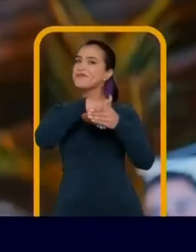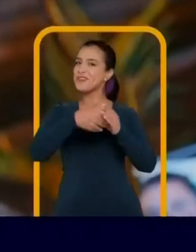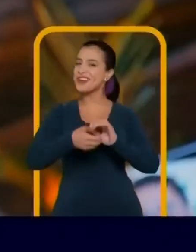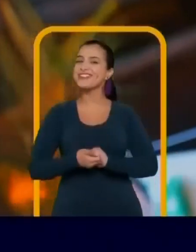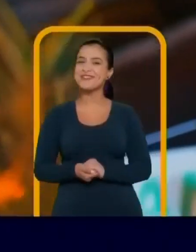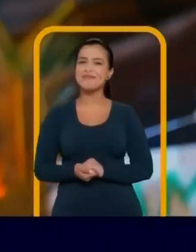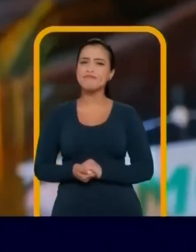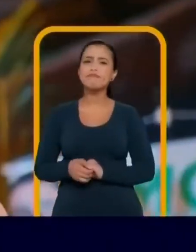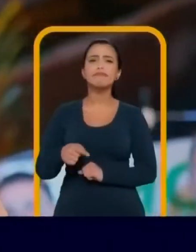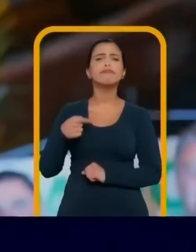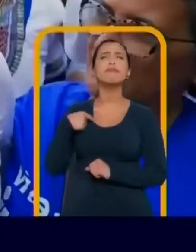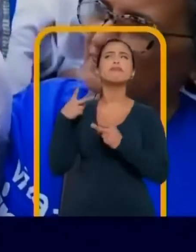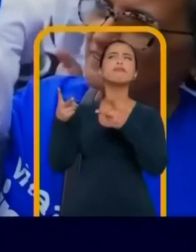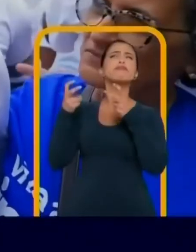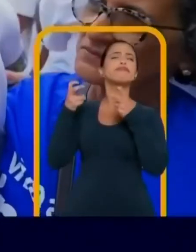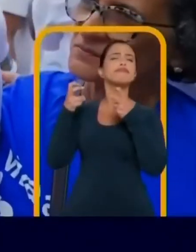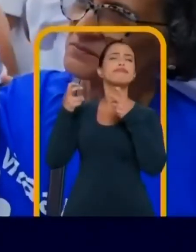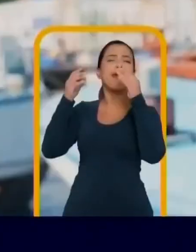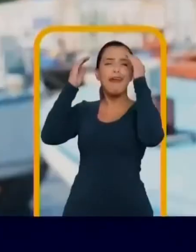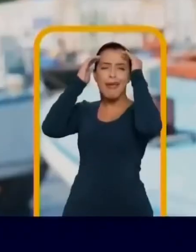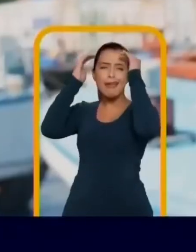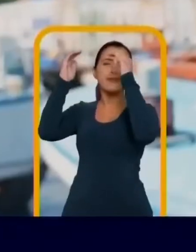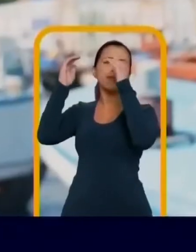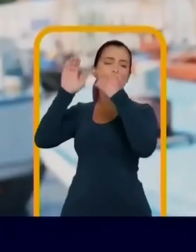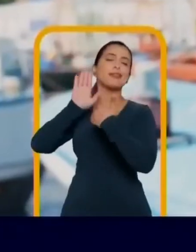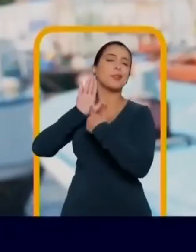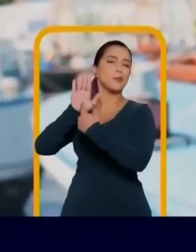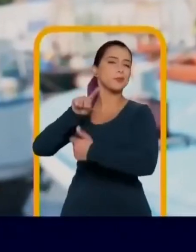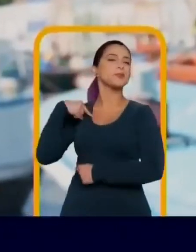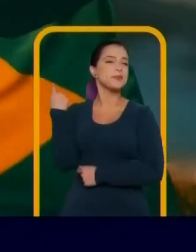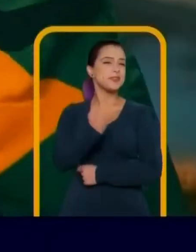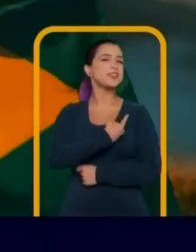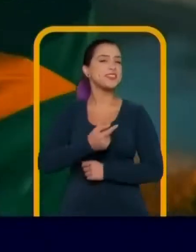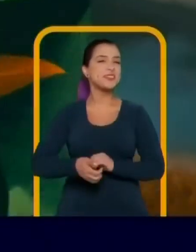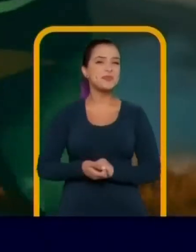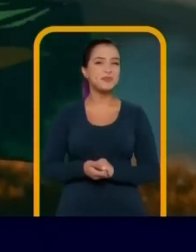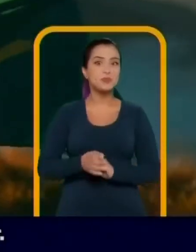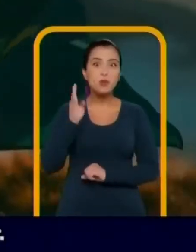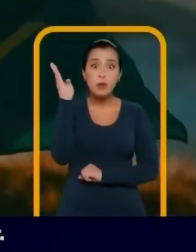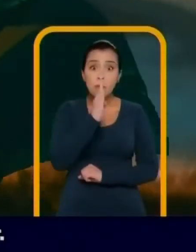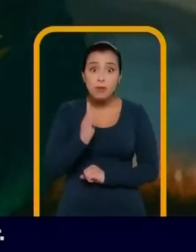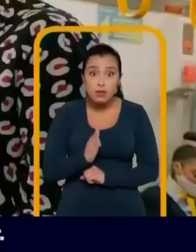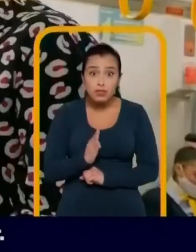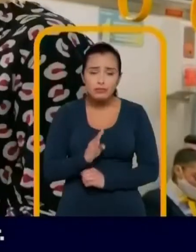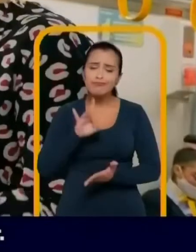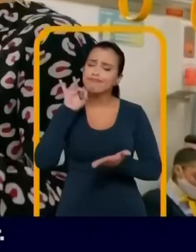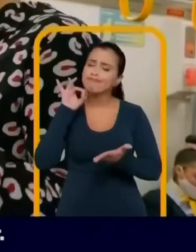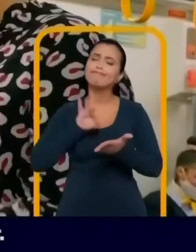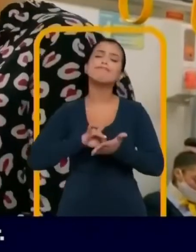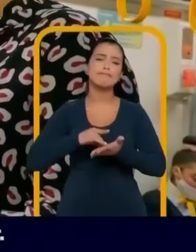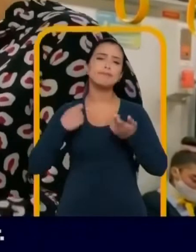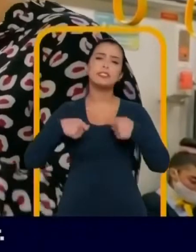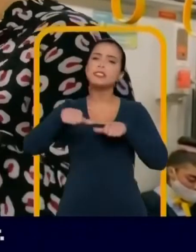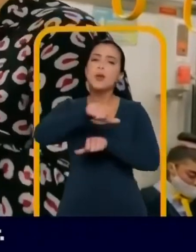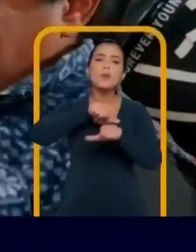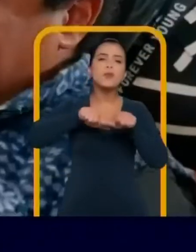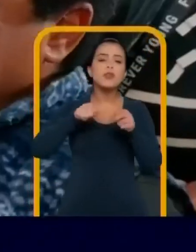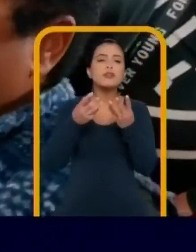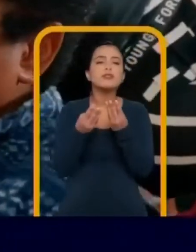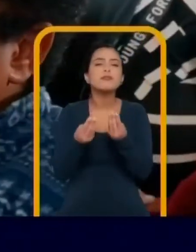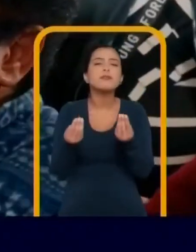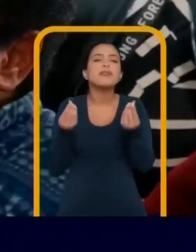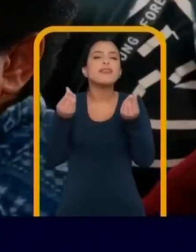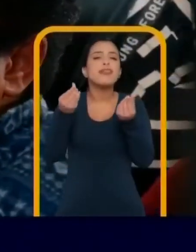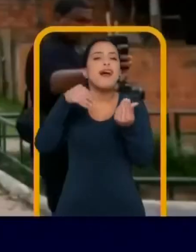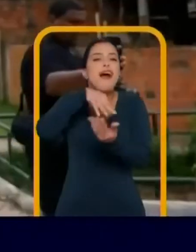Simone. E a mulher tem que ser respeitada. E ela vem passando isso para a gente. O Brasil que verdadeiramente precisa mudar, precisa da